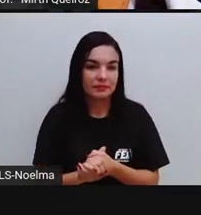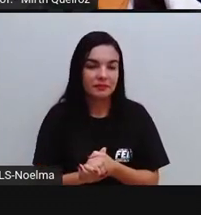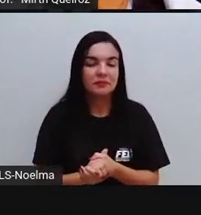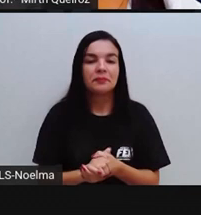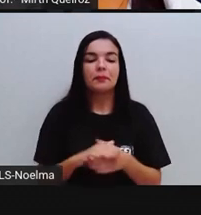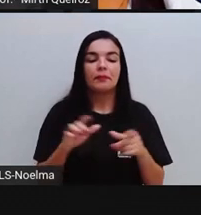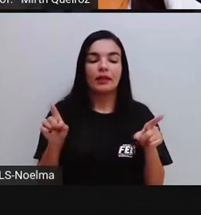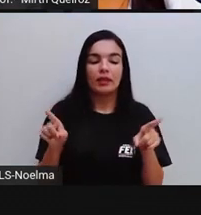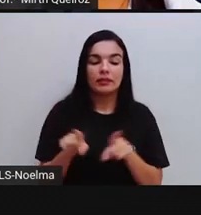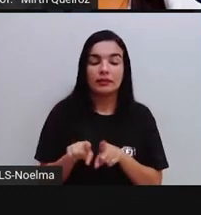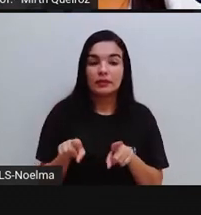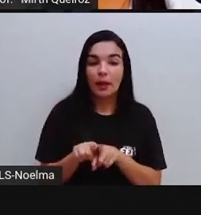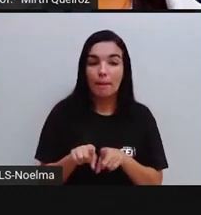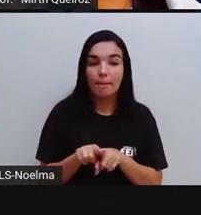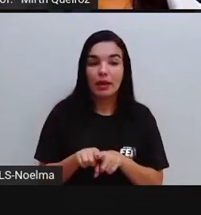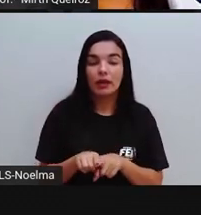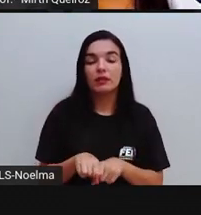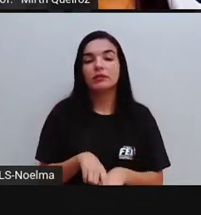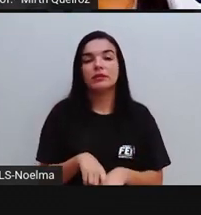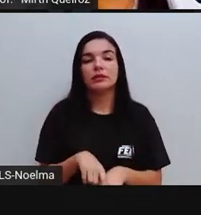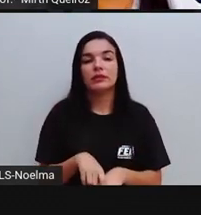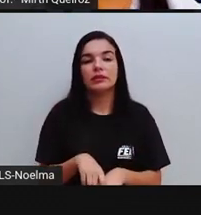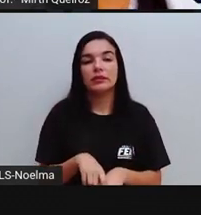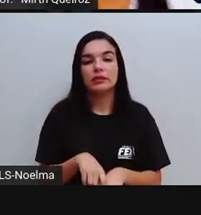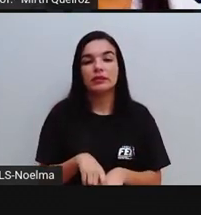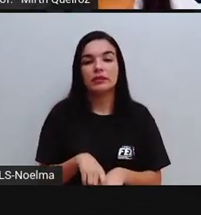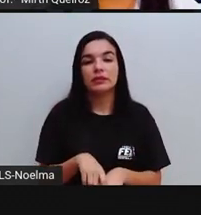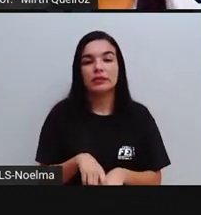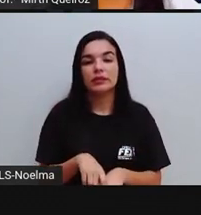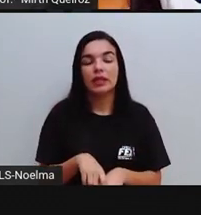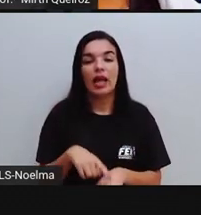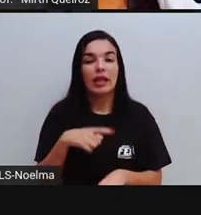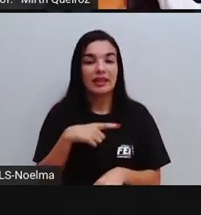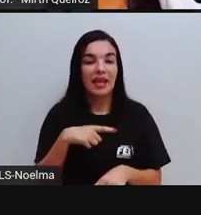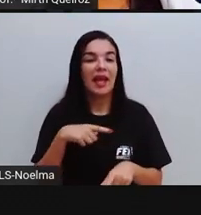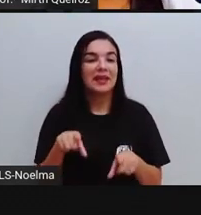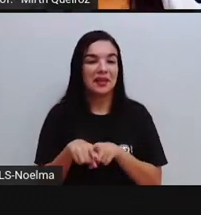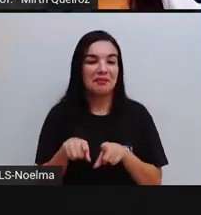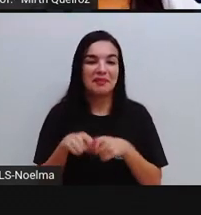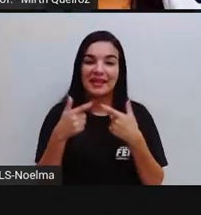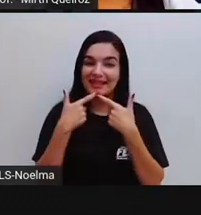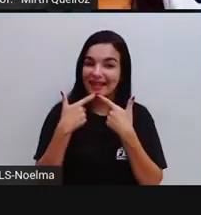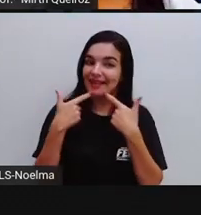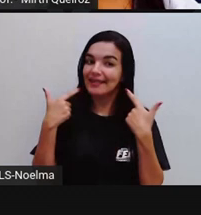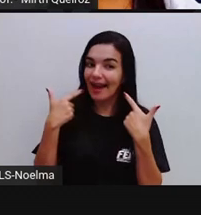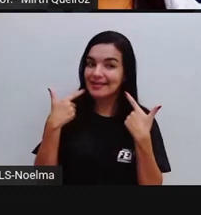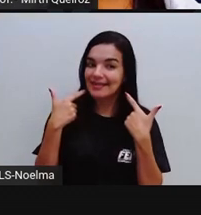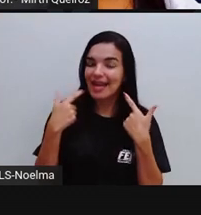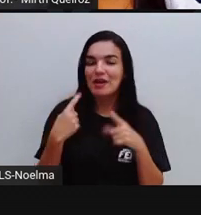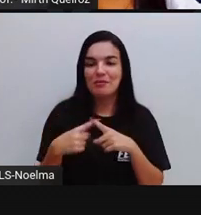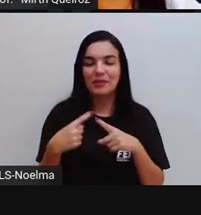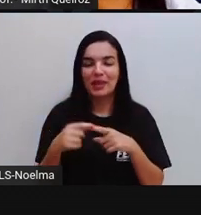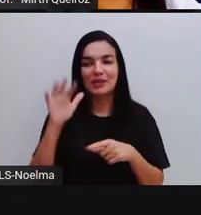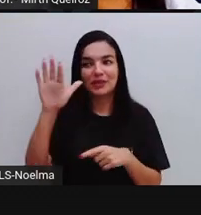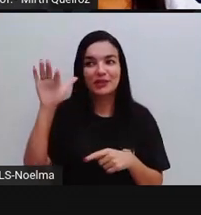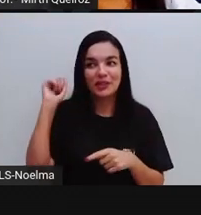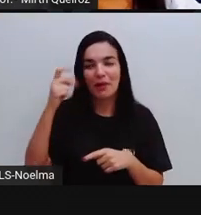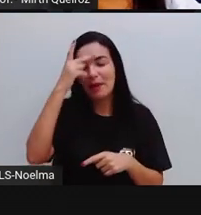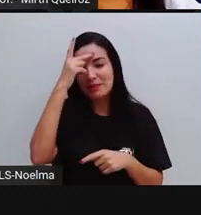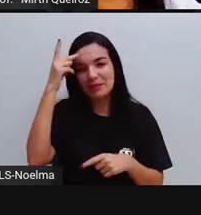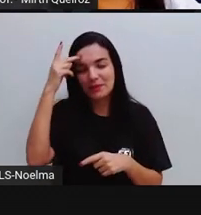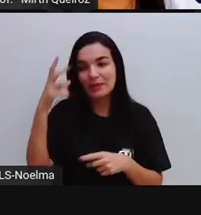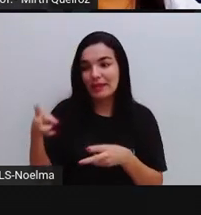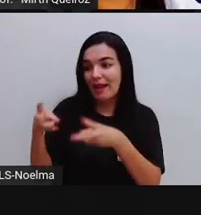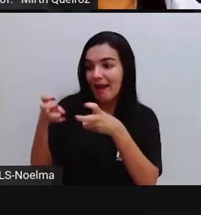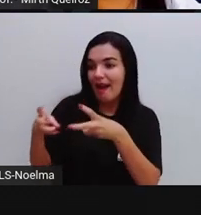é interessante que se tenha um pouquinho de humor aí nas publicidades, porque o humor chama muita atenção